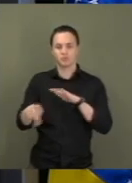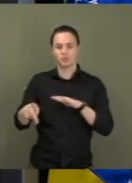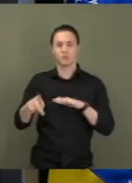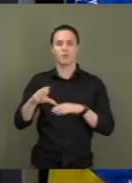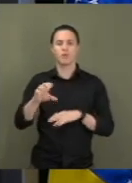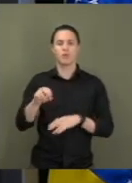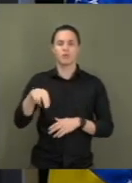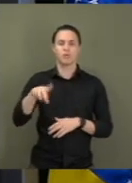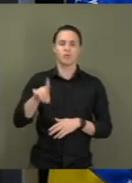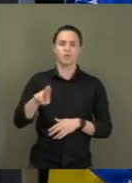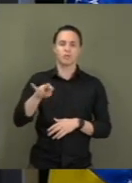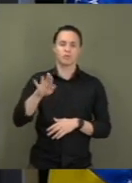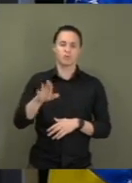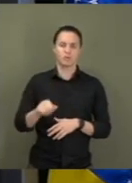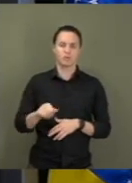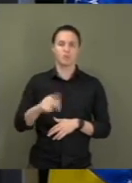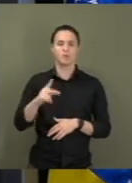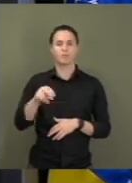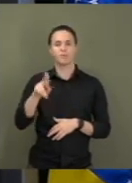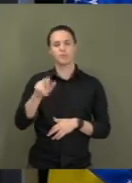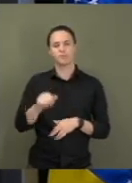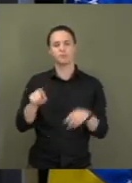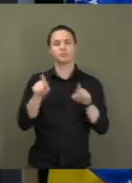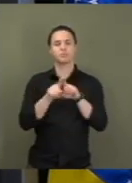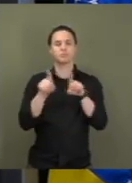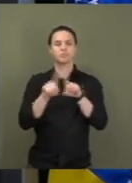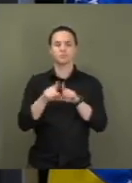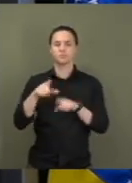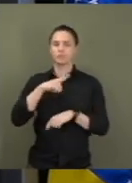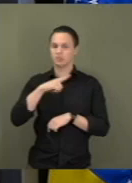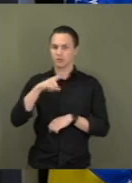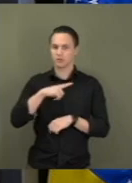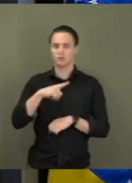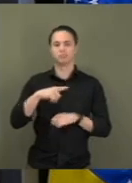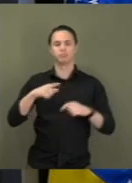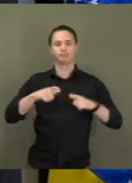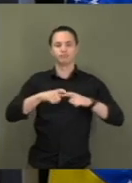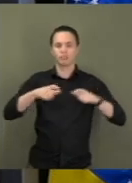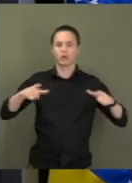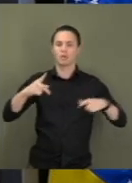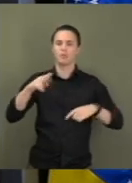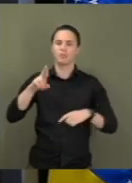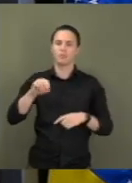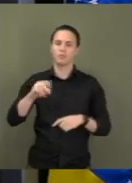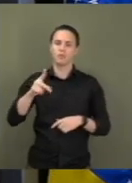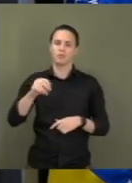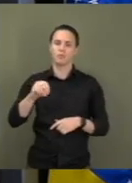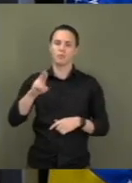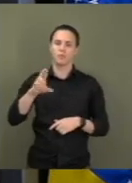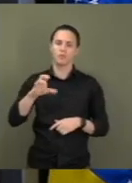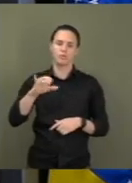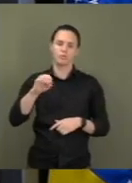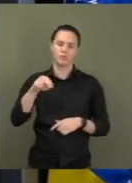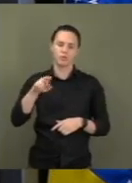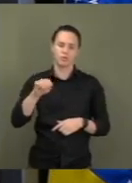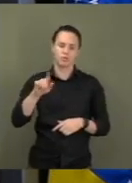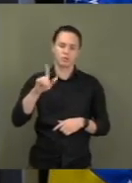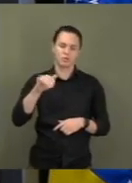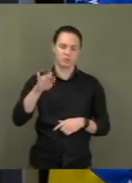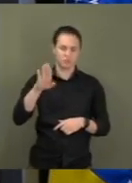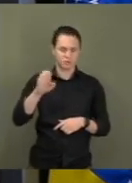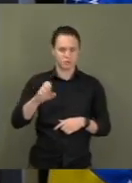da pena e sua devida proporcionalidade. Mas depois de vários